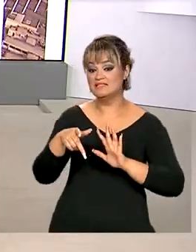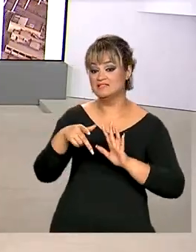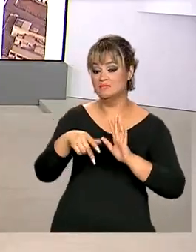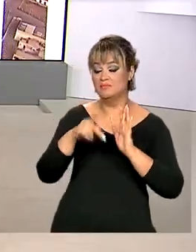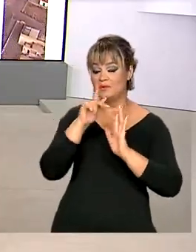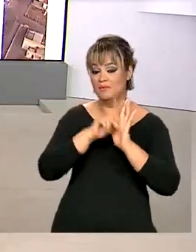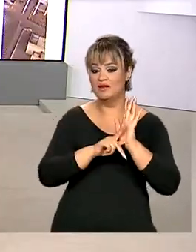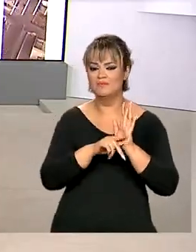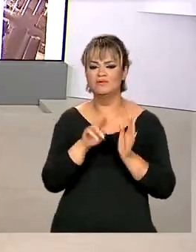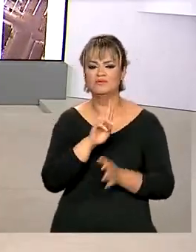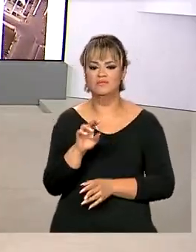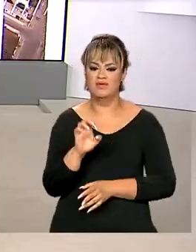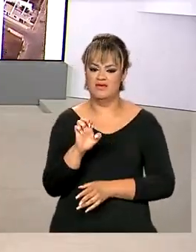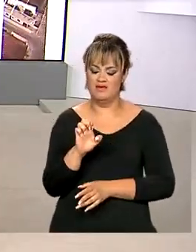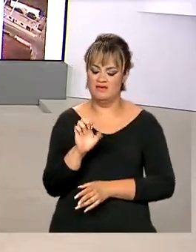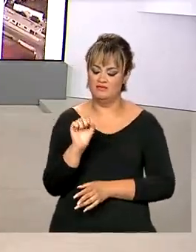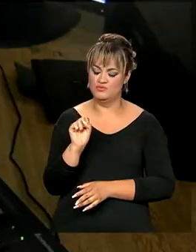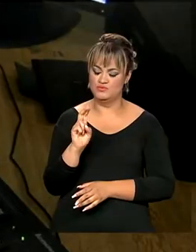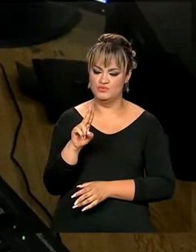-SUS Linha da Vida.